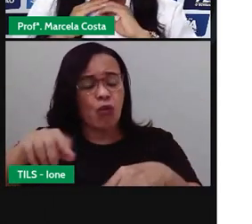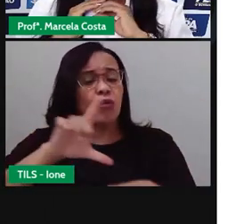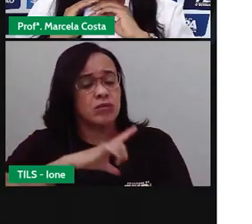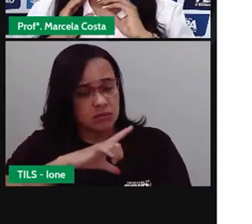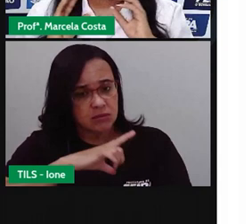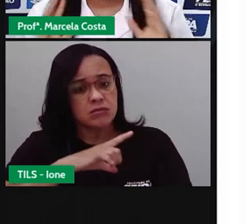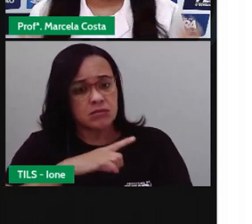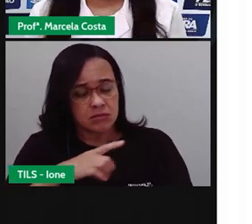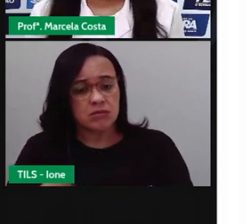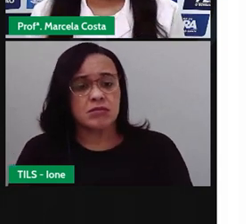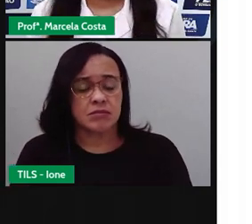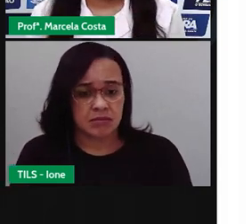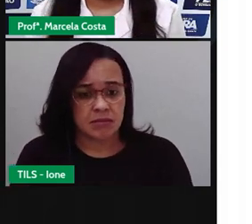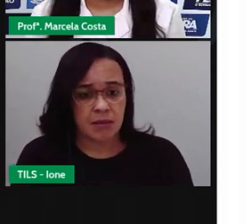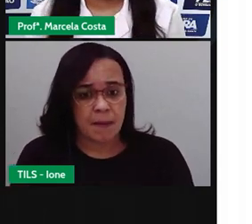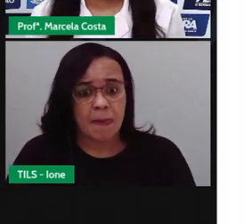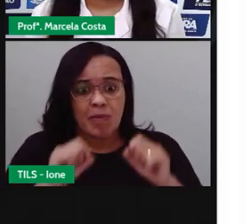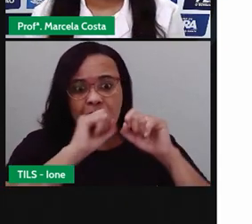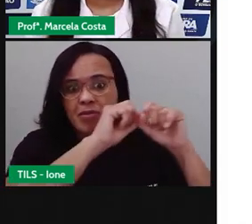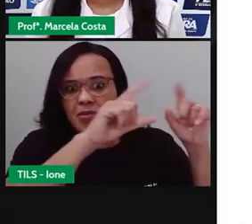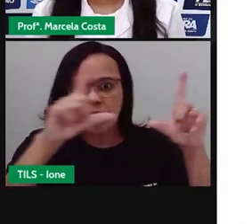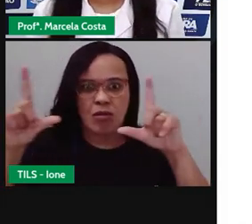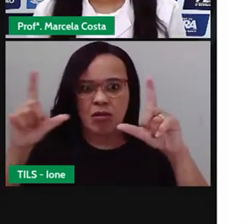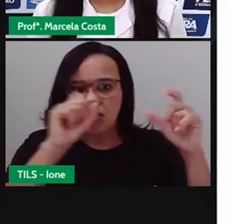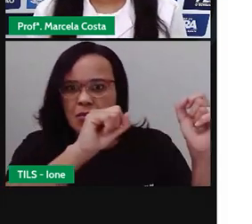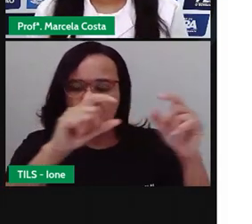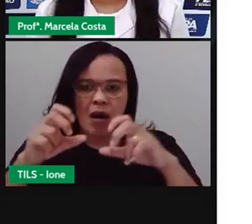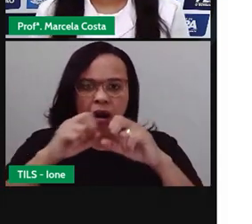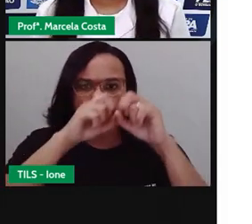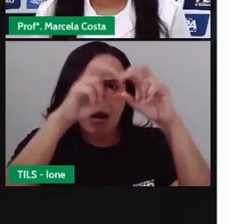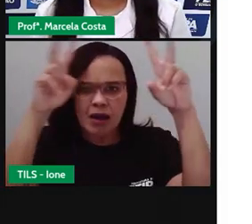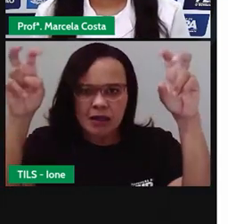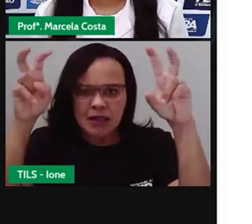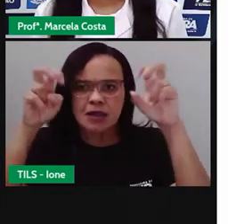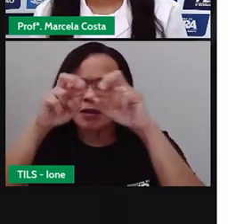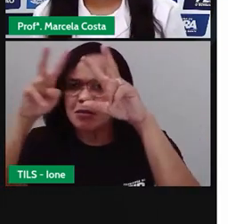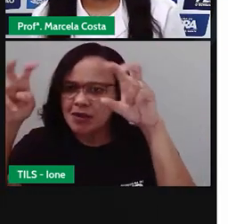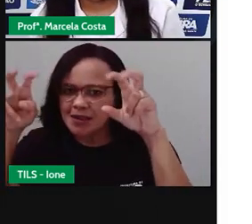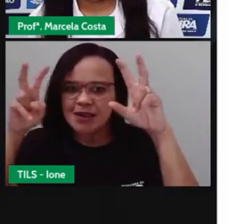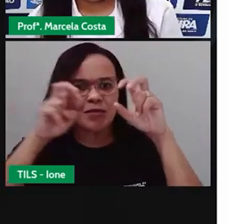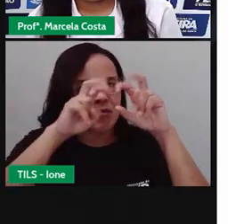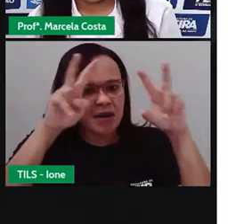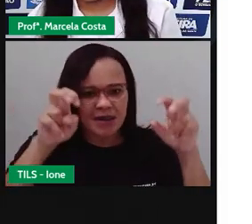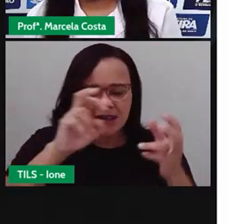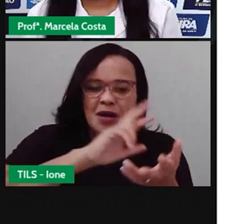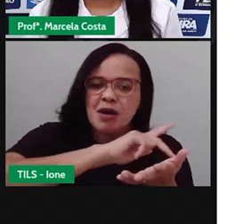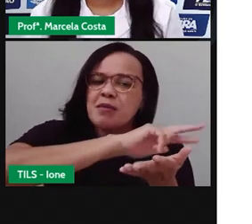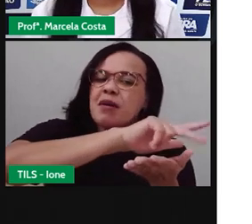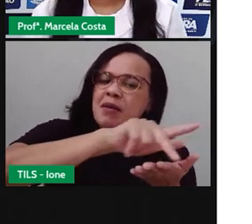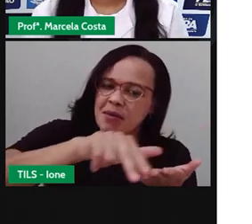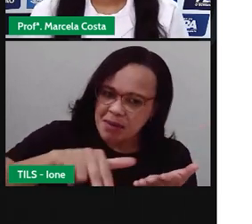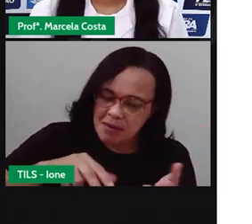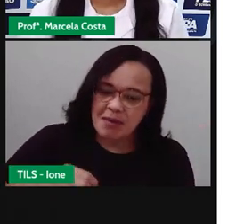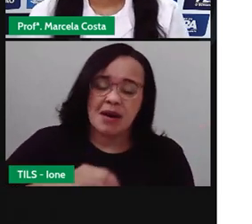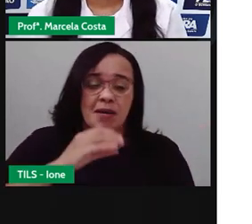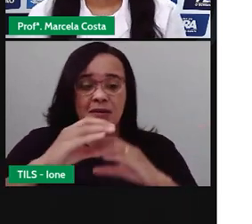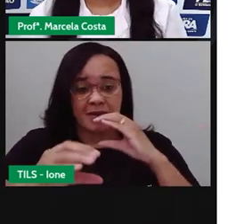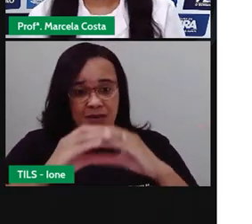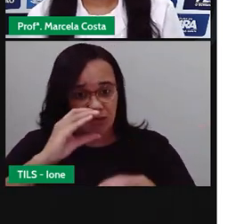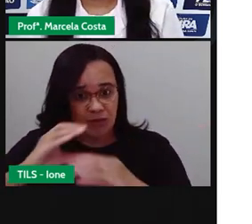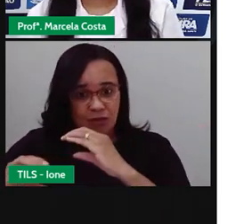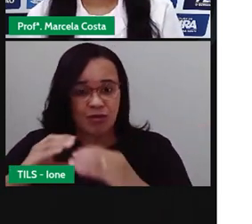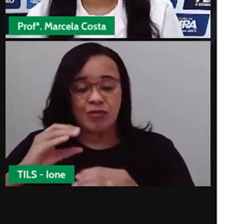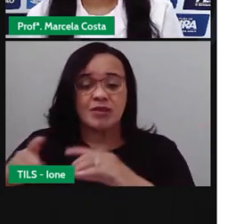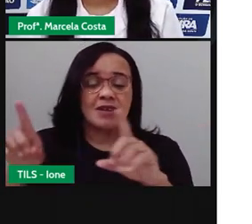Aborda diversos temas, serve para divertir, para comunicar também. Então,